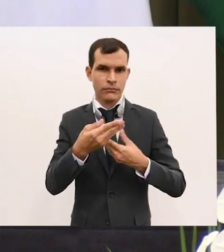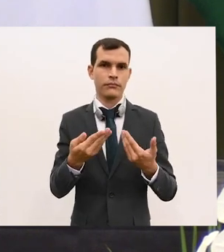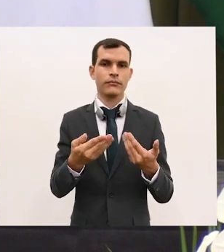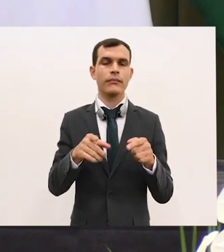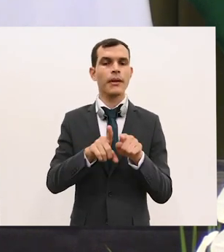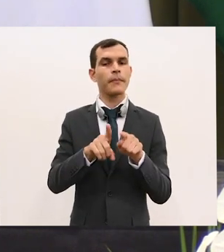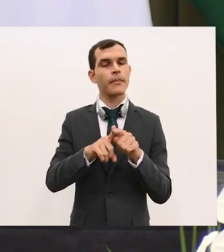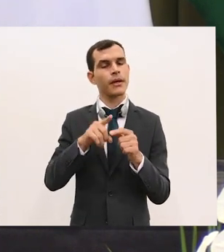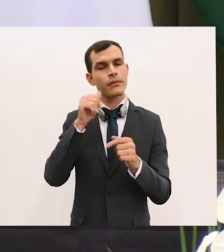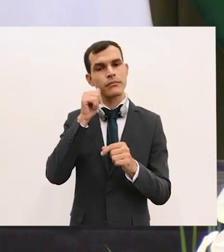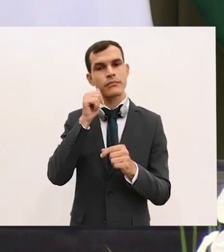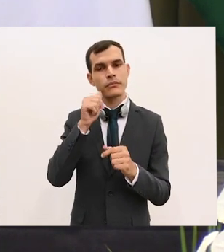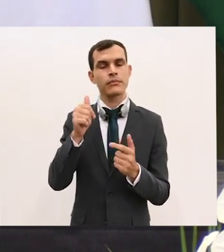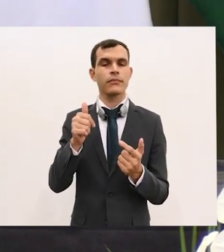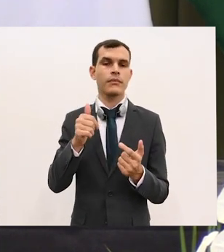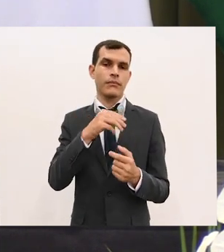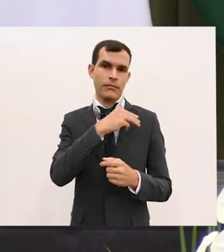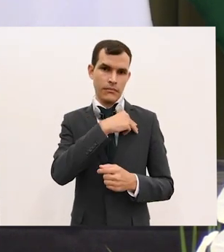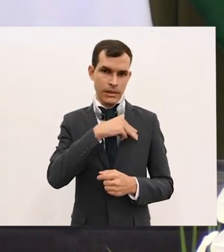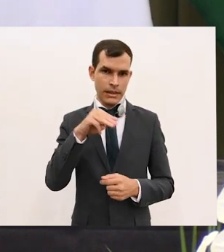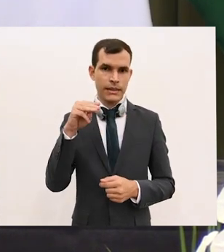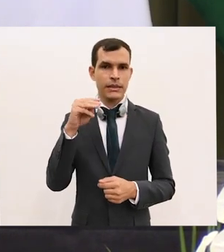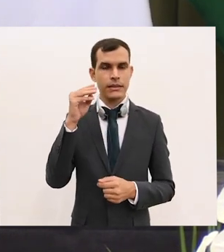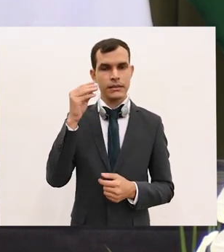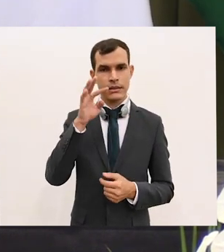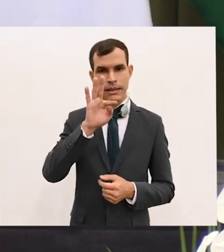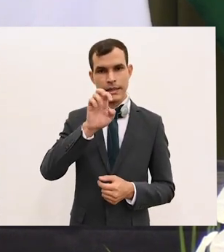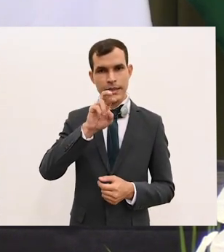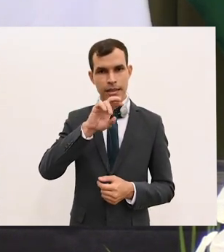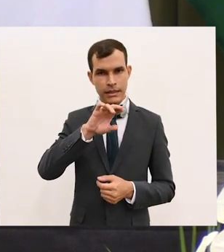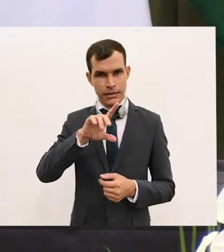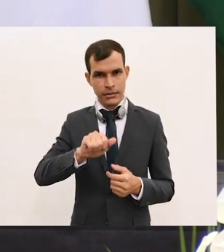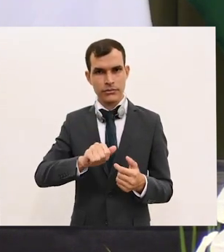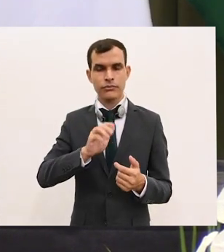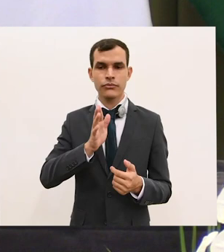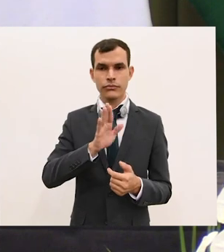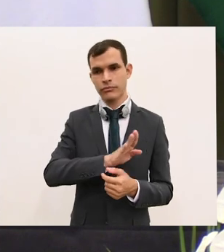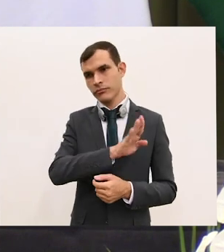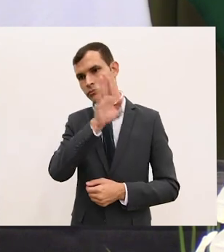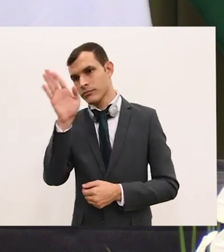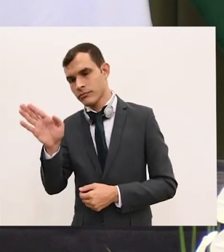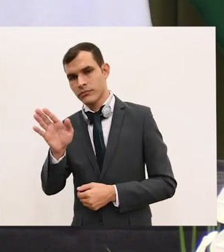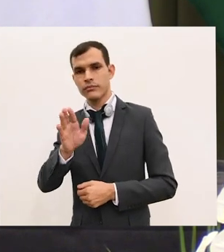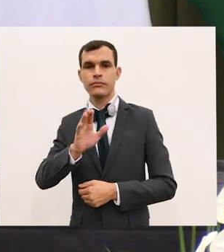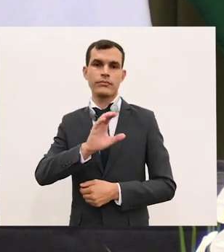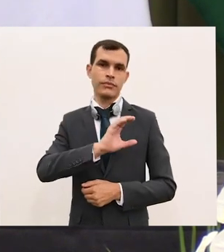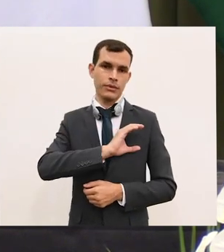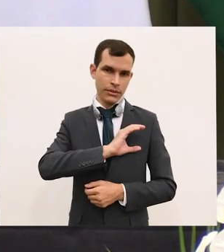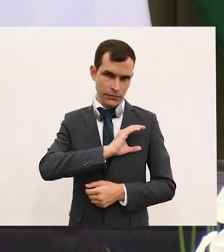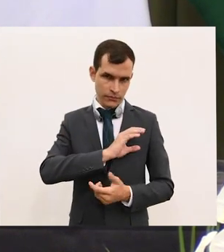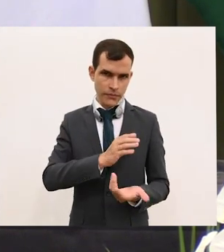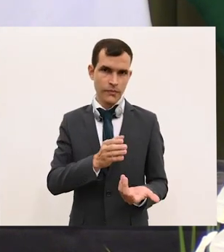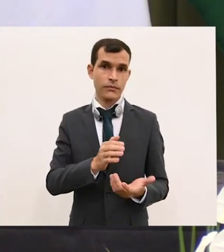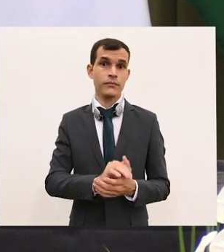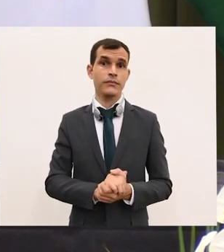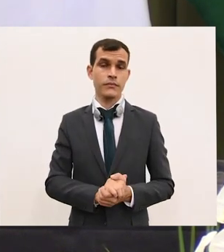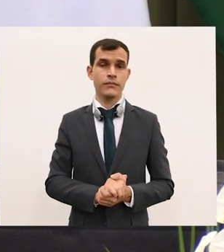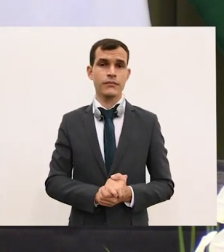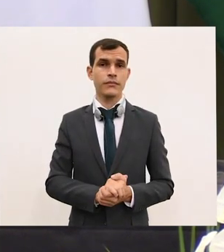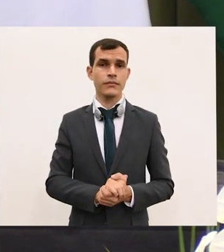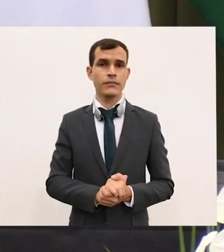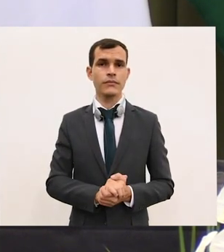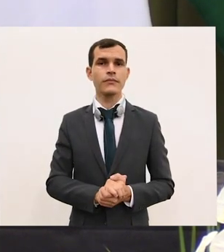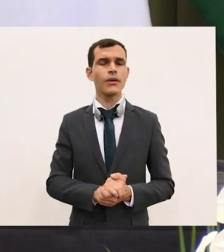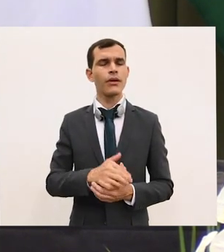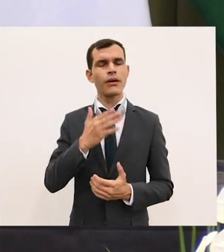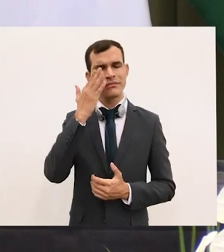Canadá e é importante dizer que nós temos um plano de médio e longo prazo liderado hoje pela SAI, mas eu entendo que